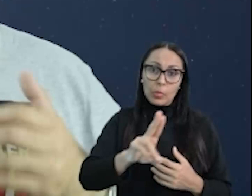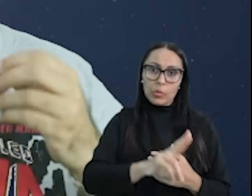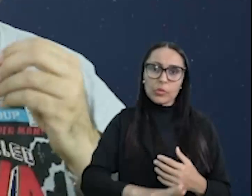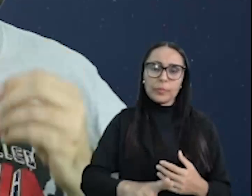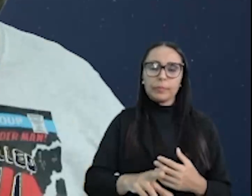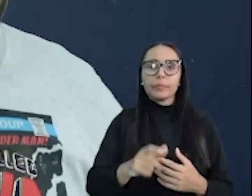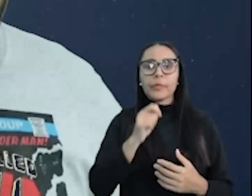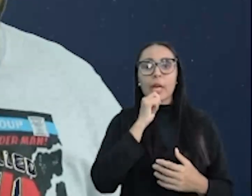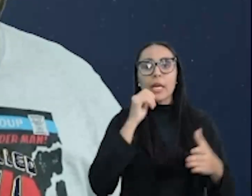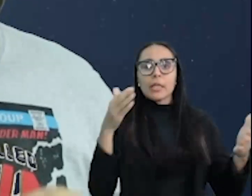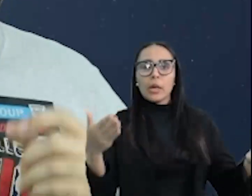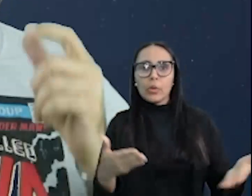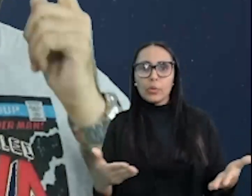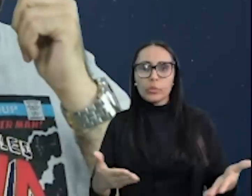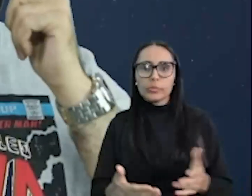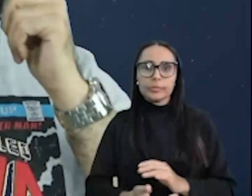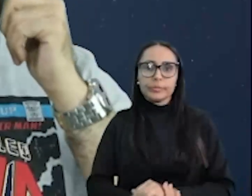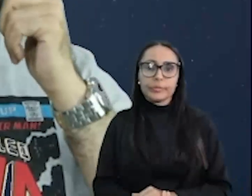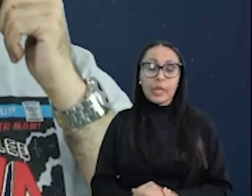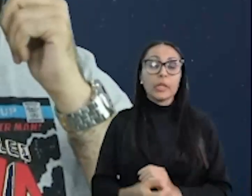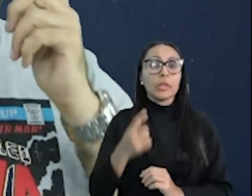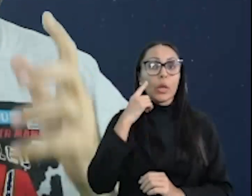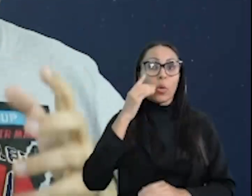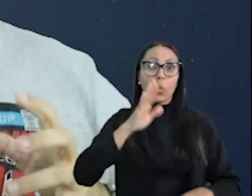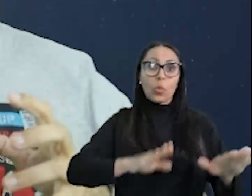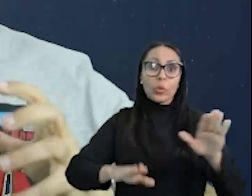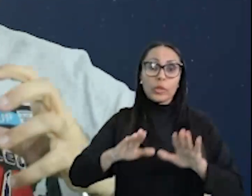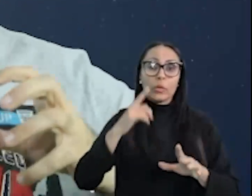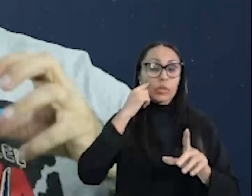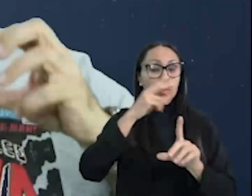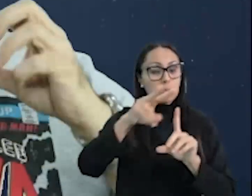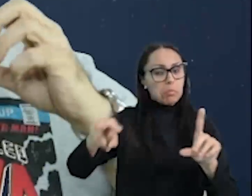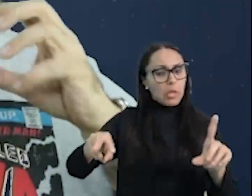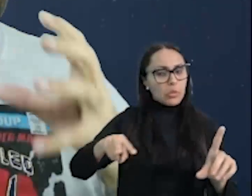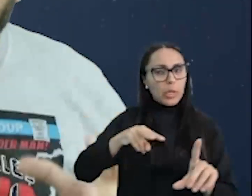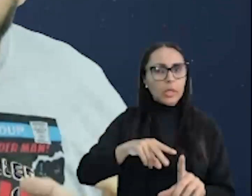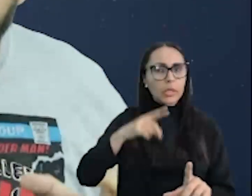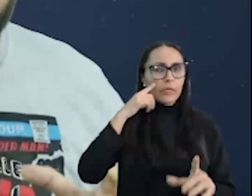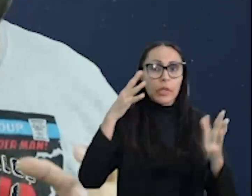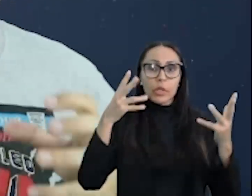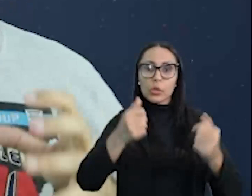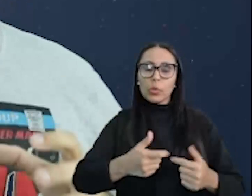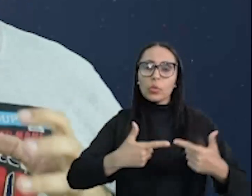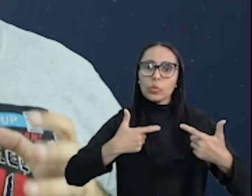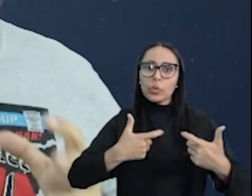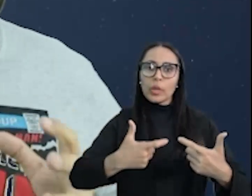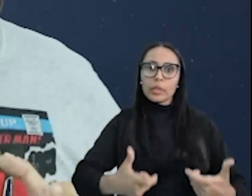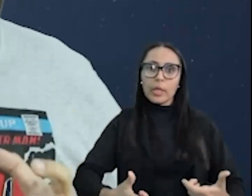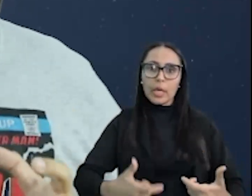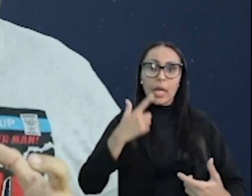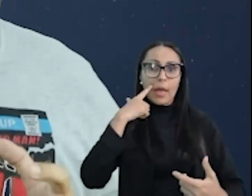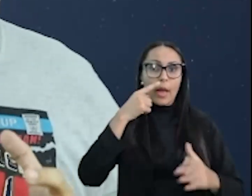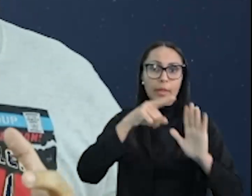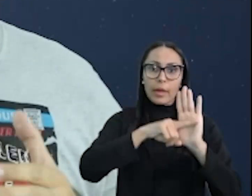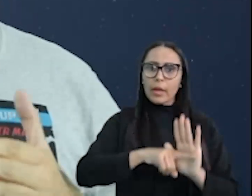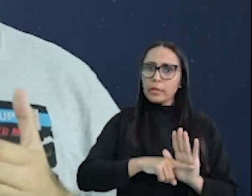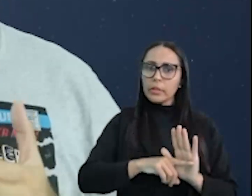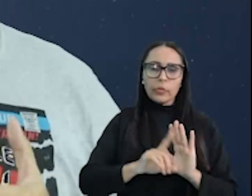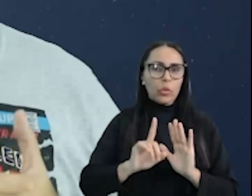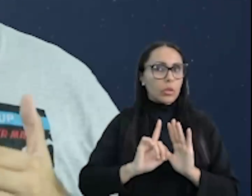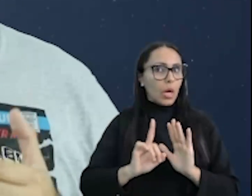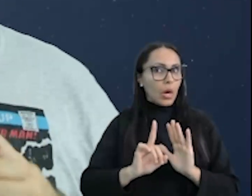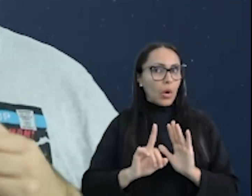ainda hoje. Então, cuidado com essa perspectiva de que tudo na guerra é negativo, tá bem?